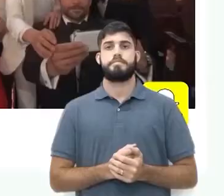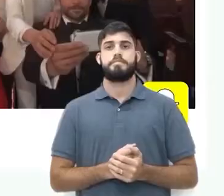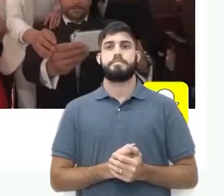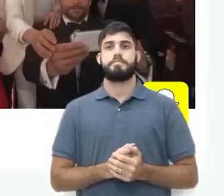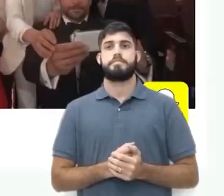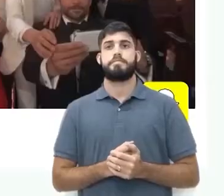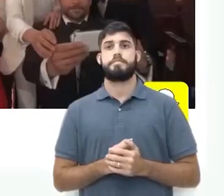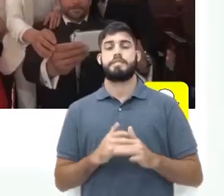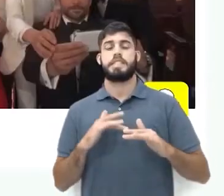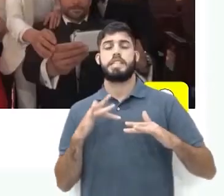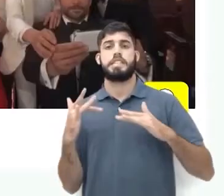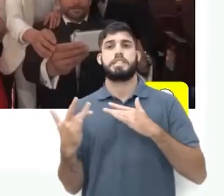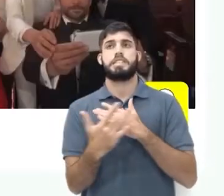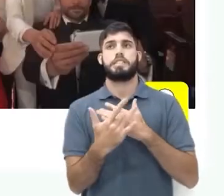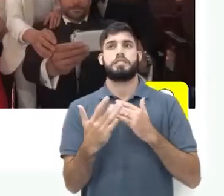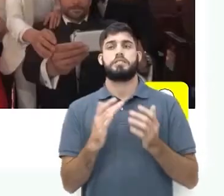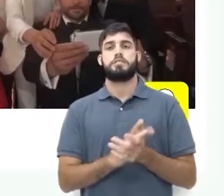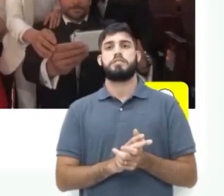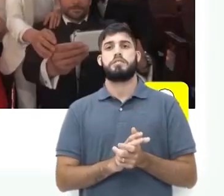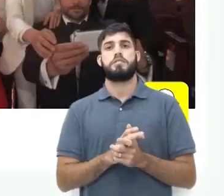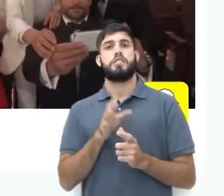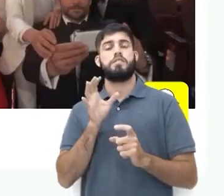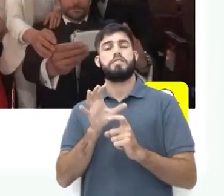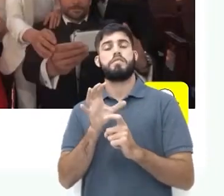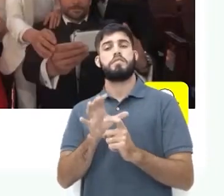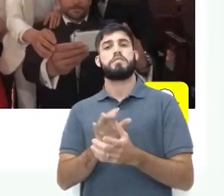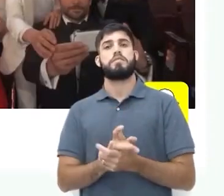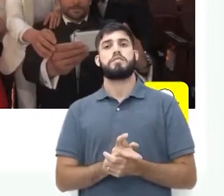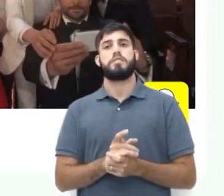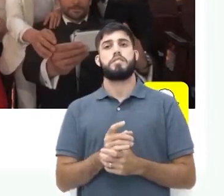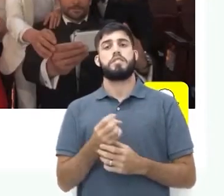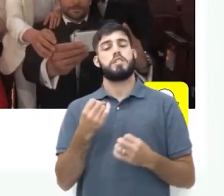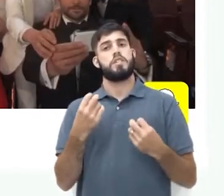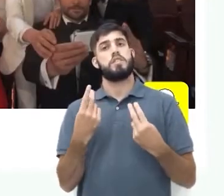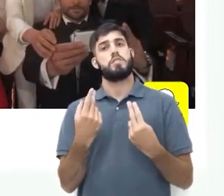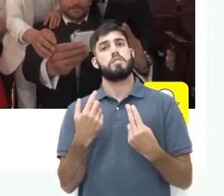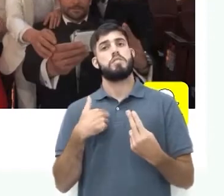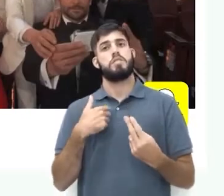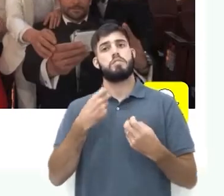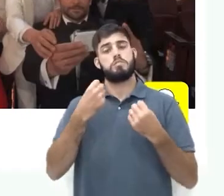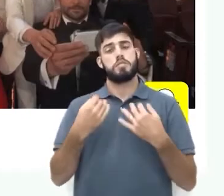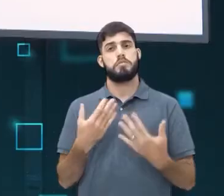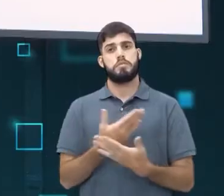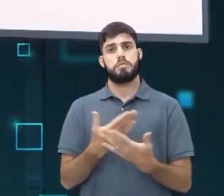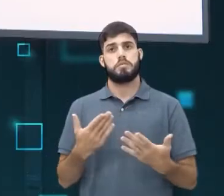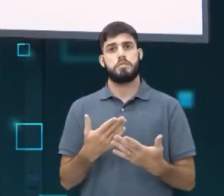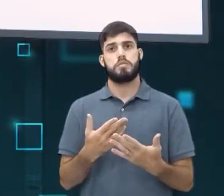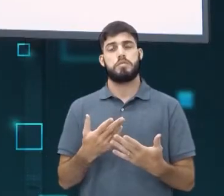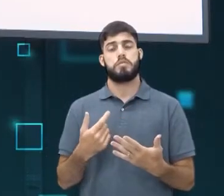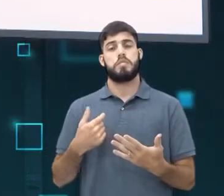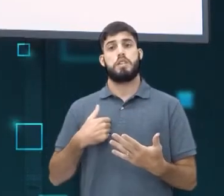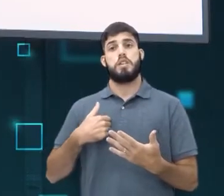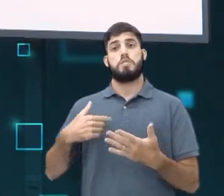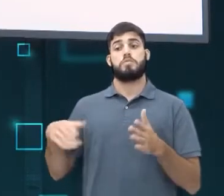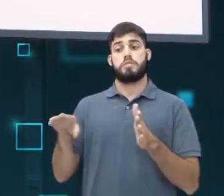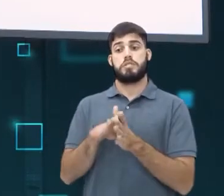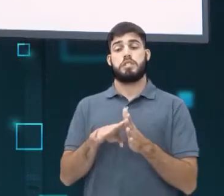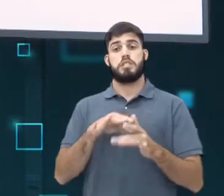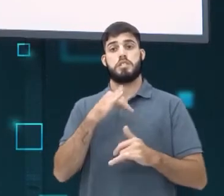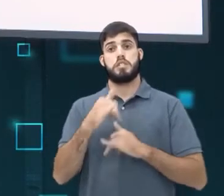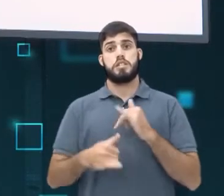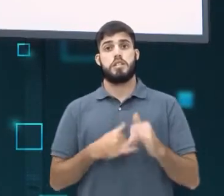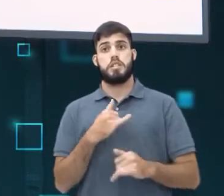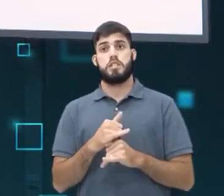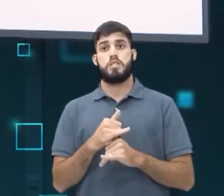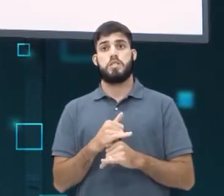Redes sociais e influência digital. Gente, como eu falei para vocês, quando eu cheguei na internet era tudo mato. Surgiu